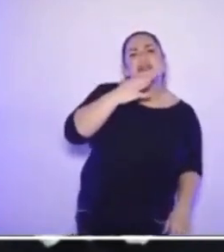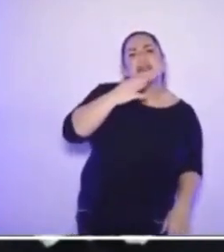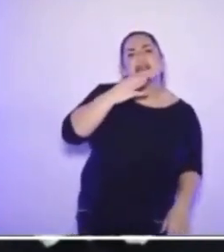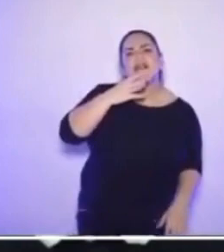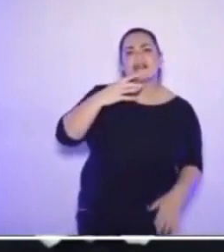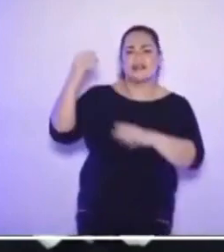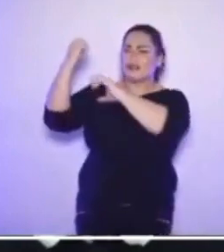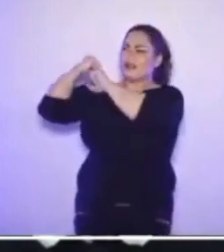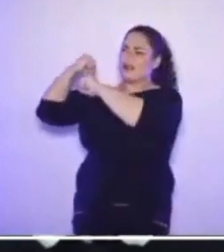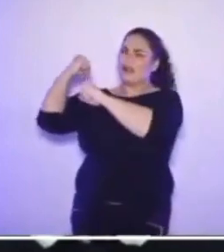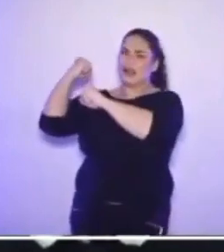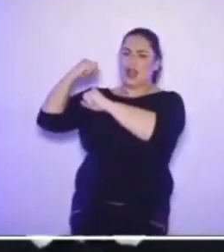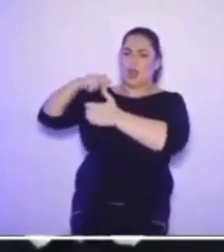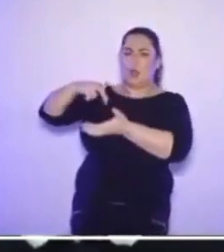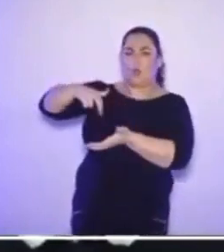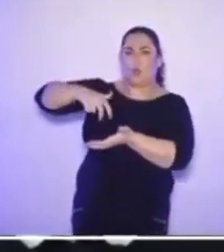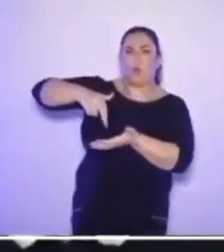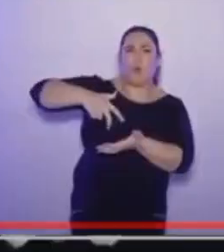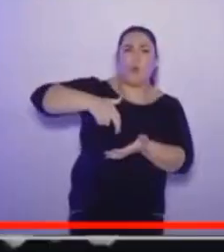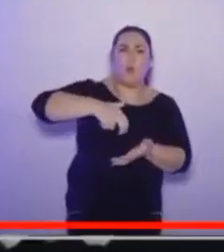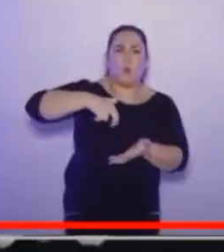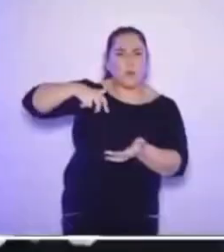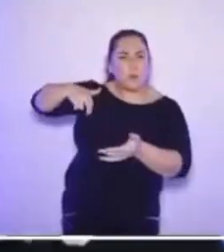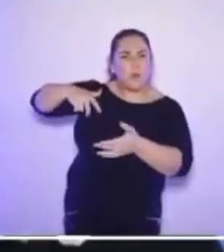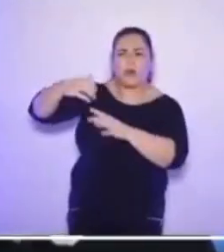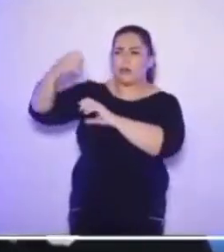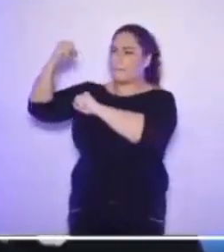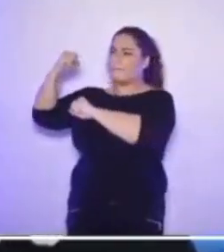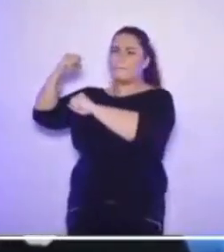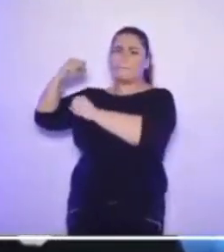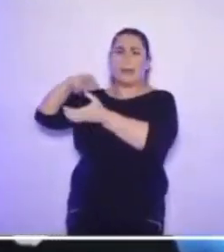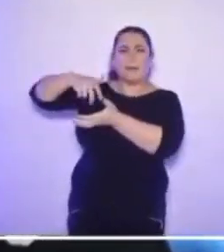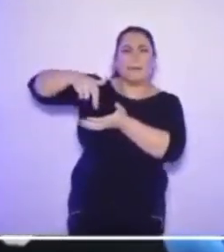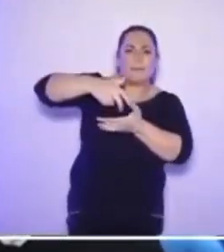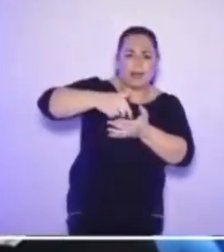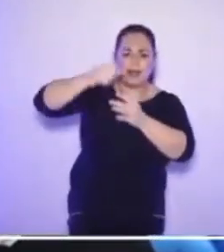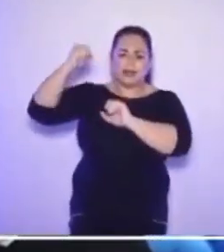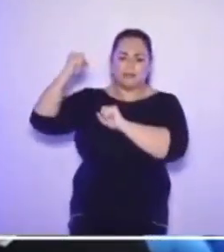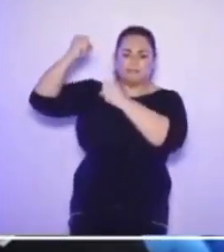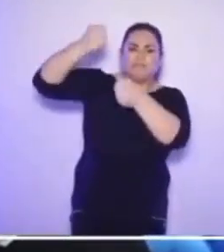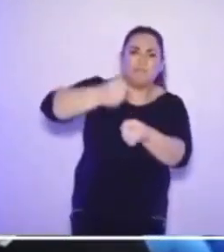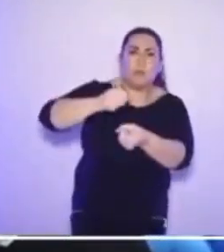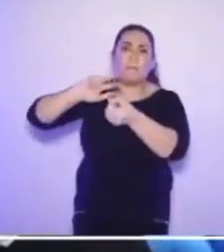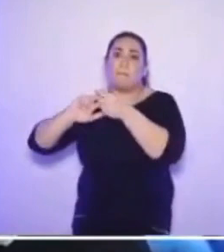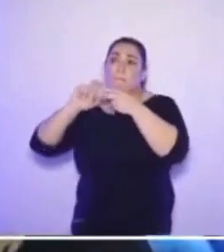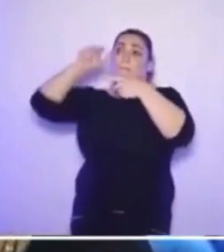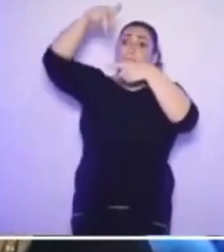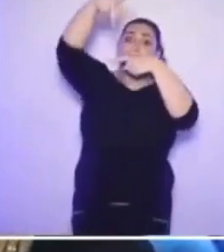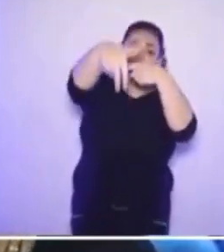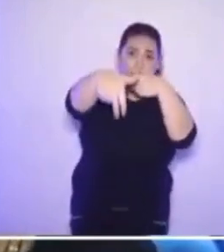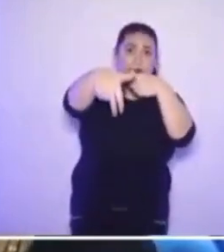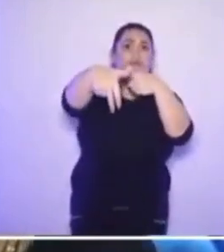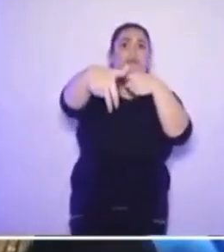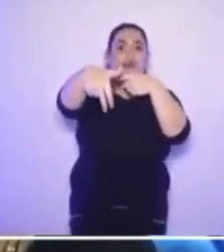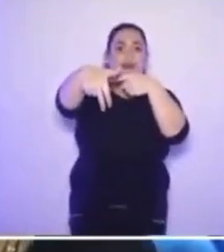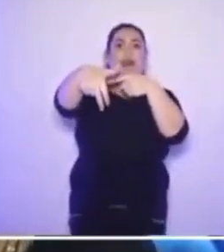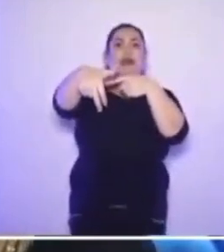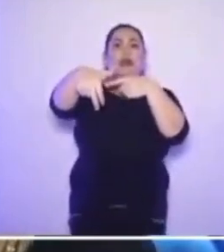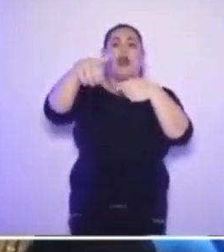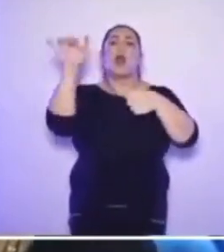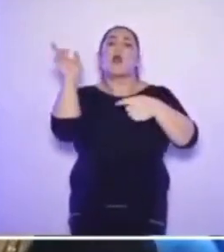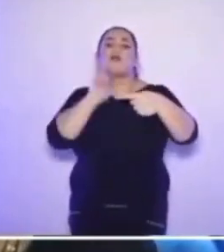vara, sai correndo, tem um sarrafo ali em cima e alguém vem e pula. E, à medida que aquele sarrafo é alcançado e não é